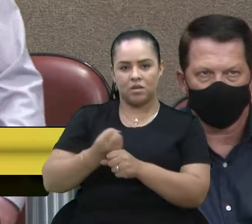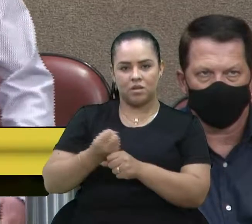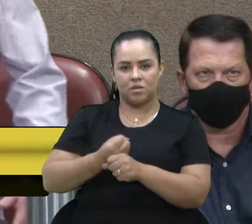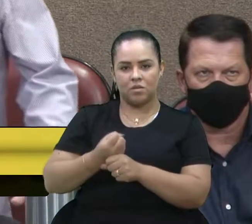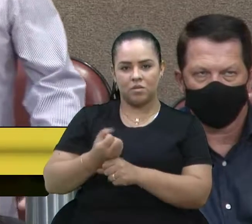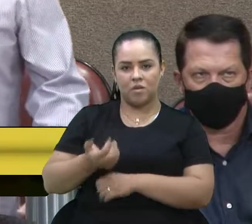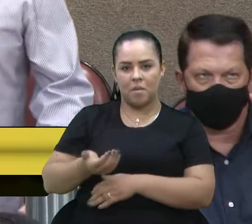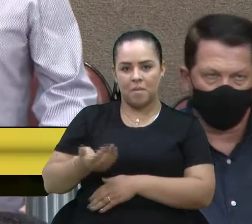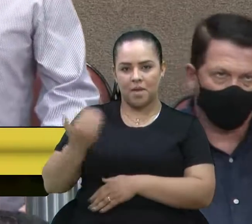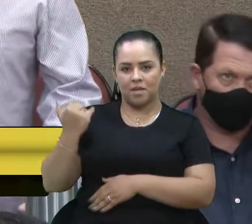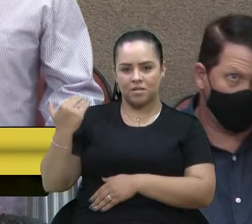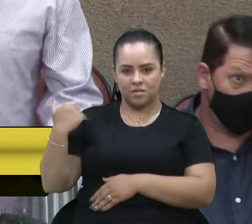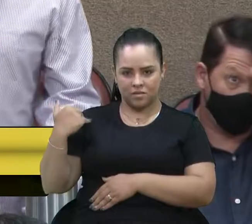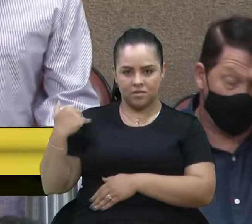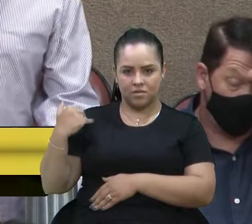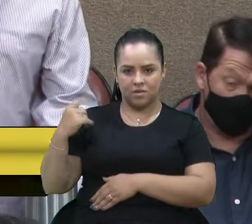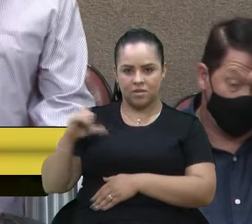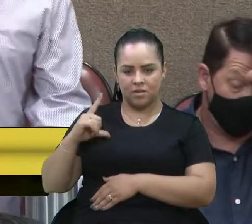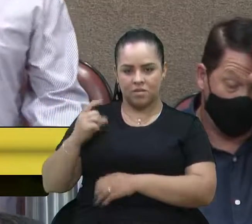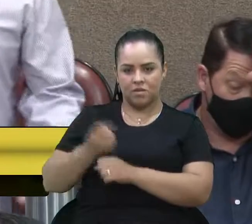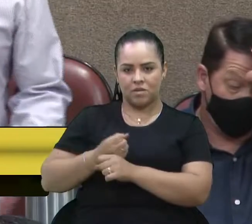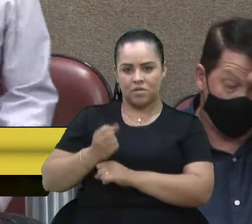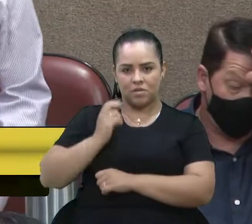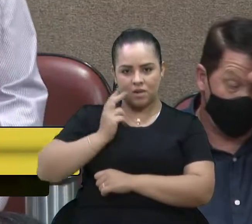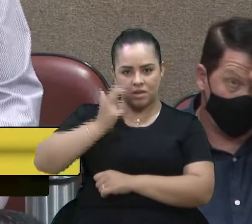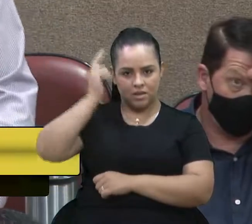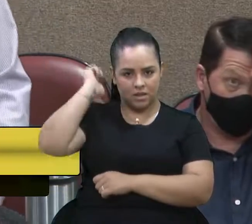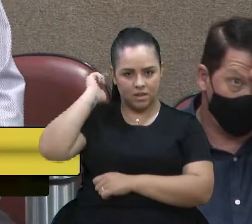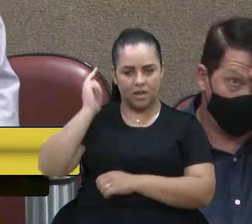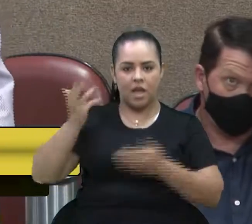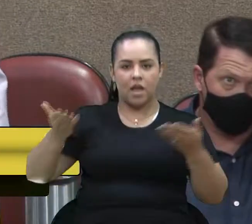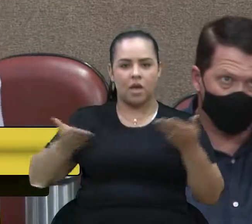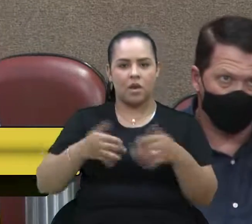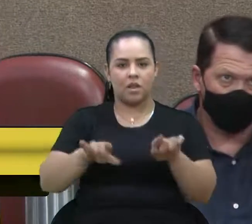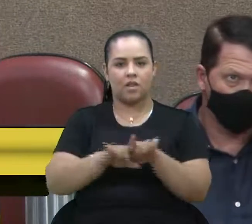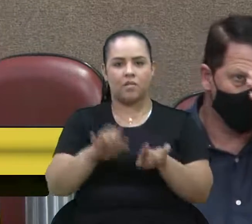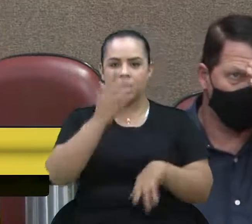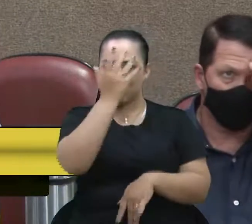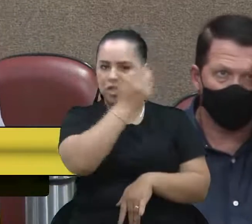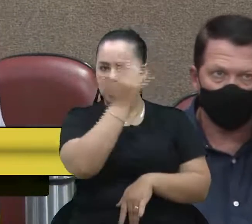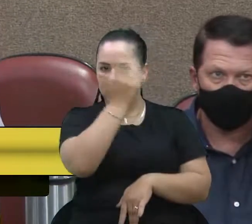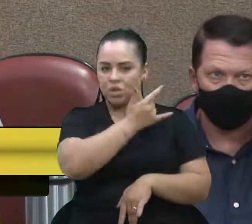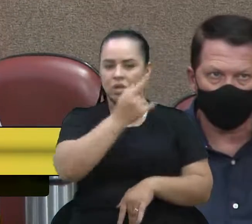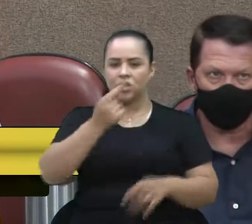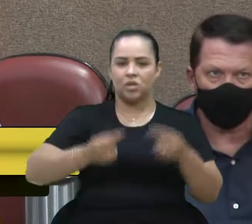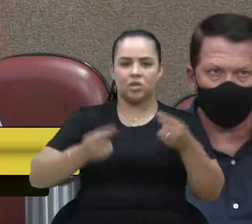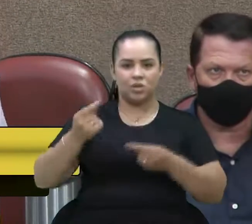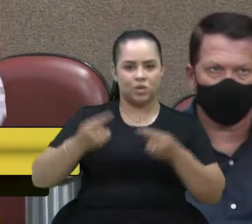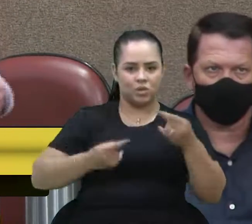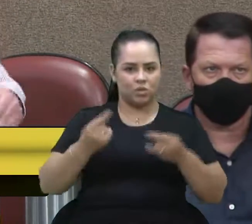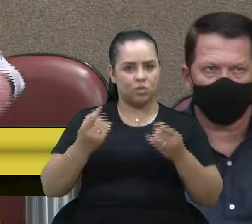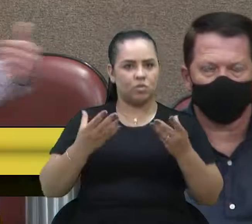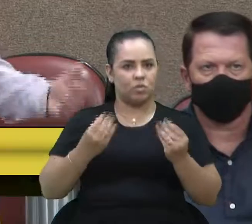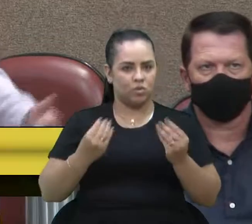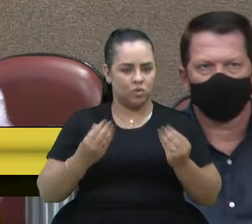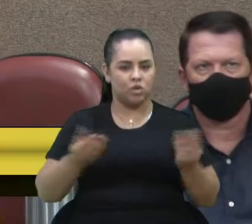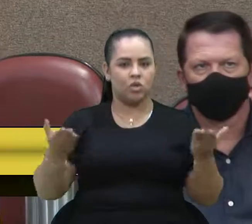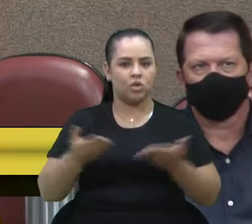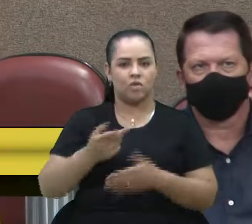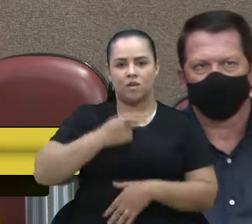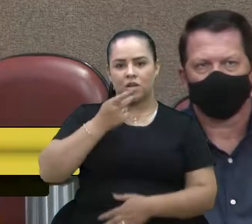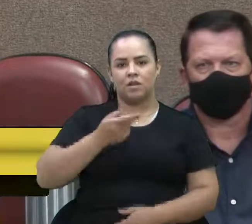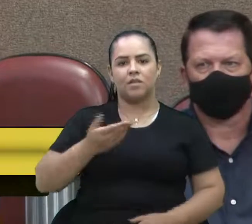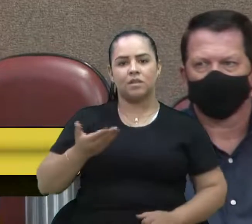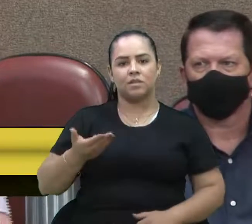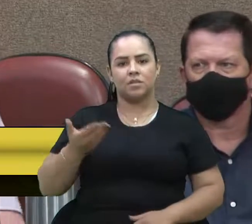questão do ano do prefeito Cassina, quanto agora, do prefeito Adiló, se debate muito, e já se falava isso em